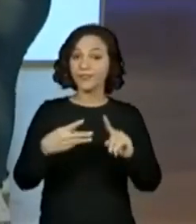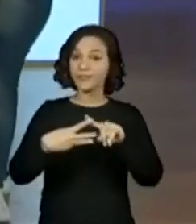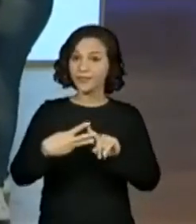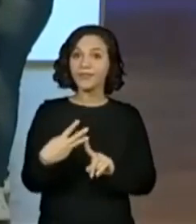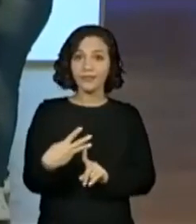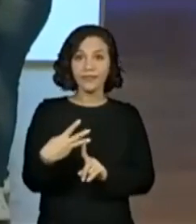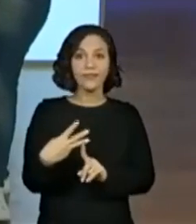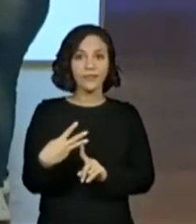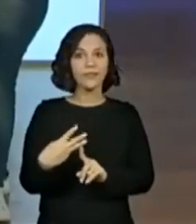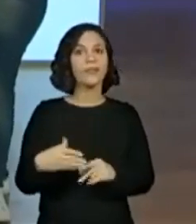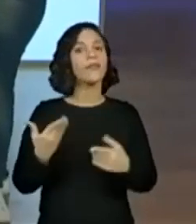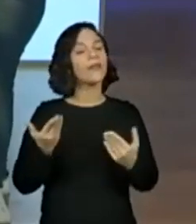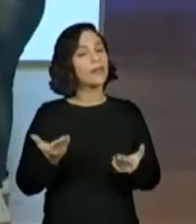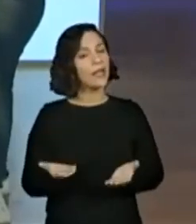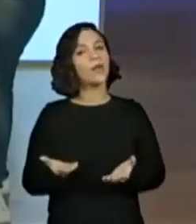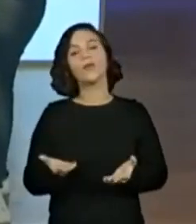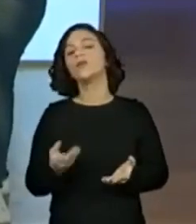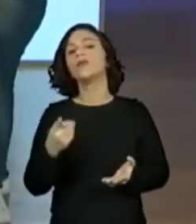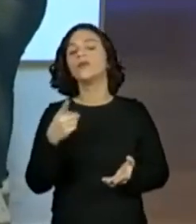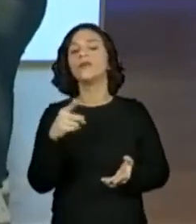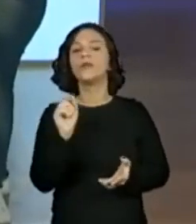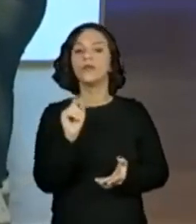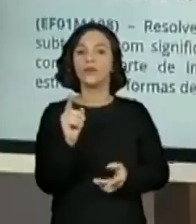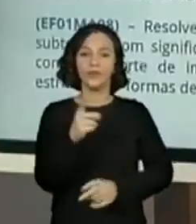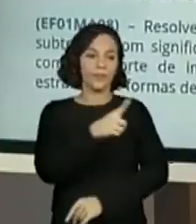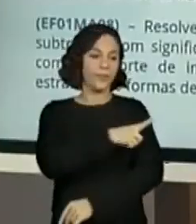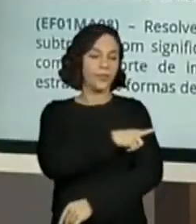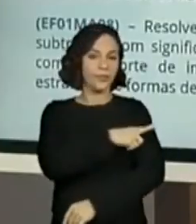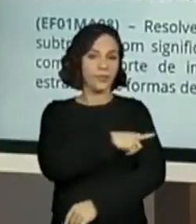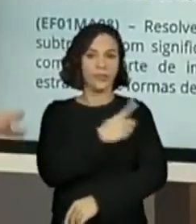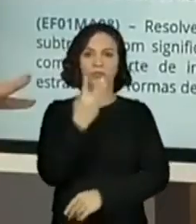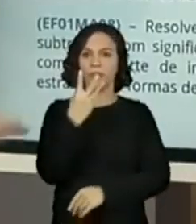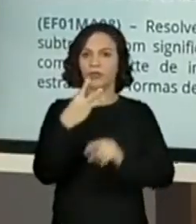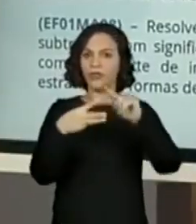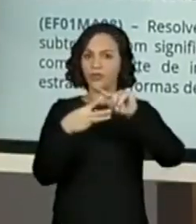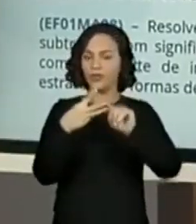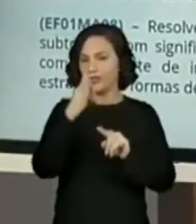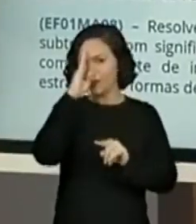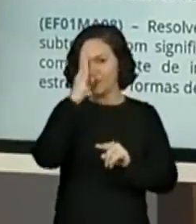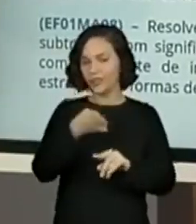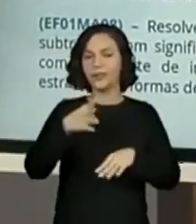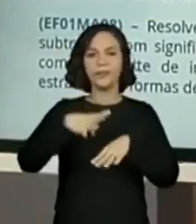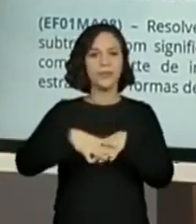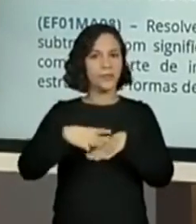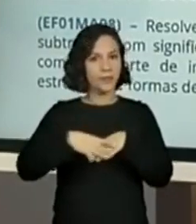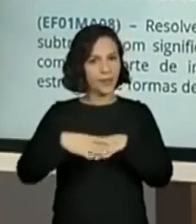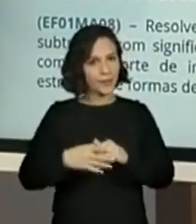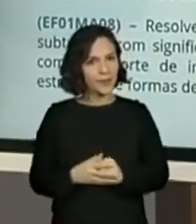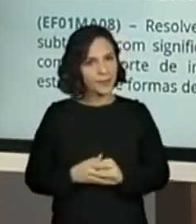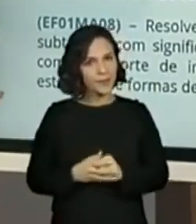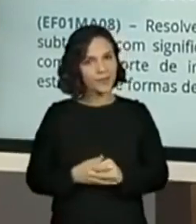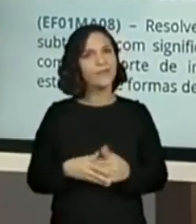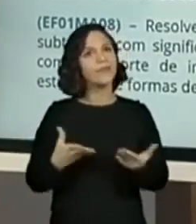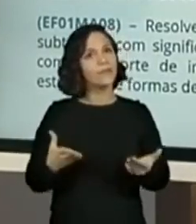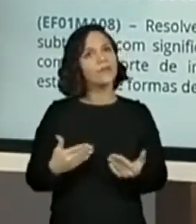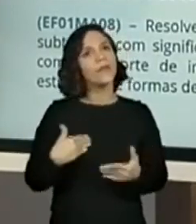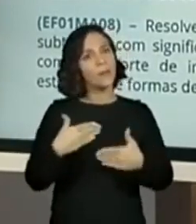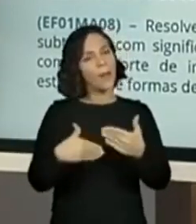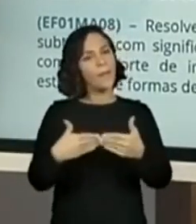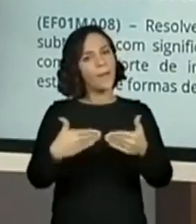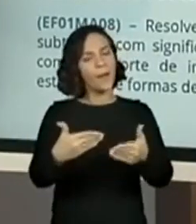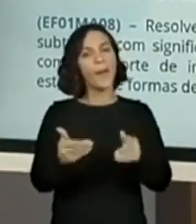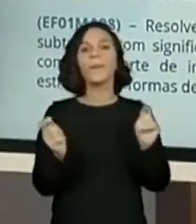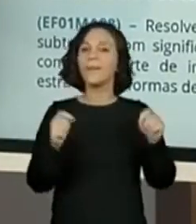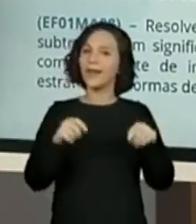aulas, então a gente fica aí com a turminha do primeiro ano, com a matemática em três aulas. Então, bastante coisa,